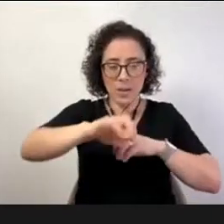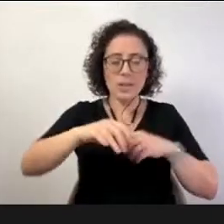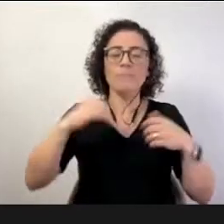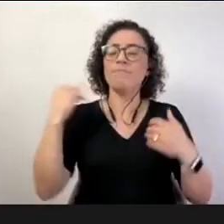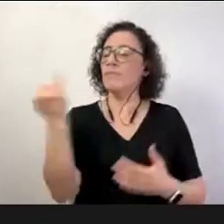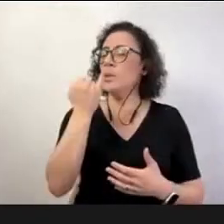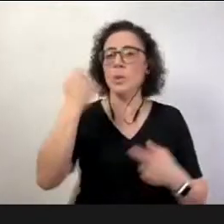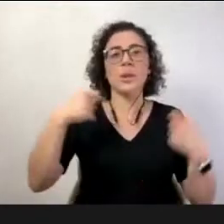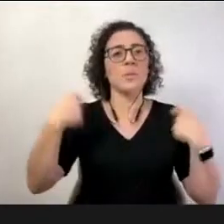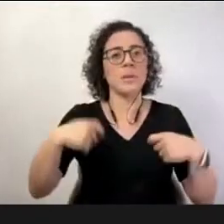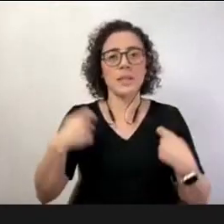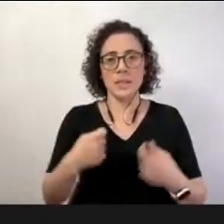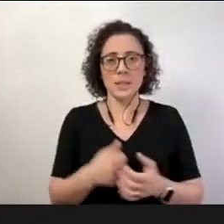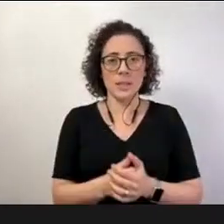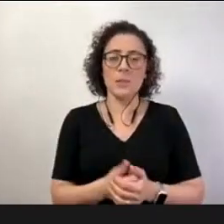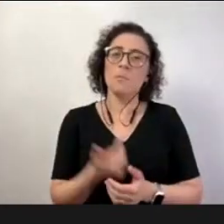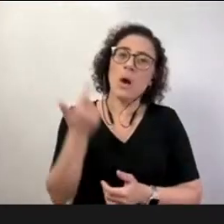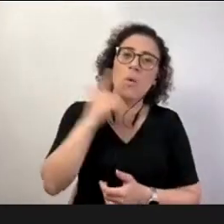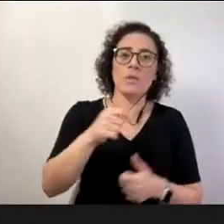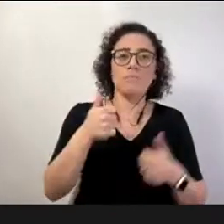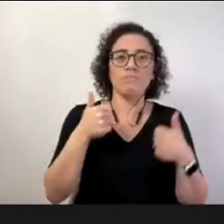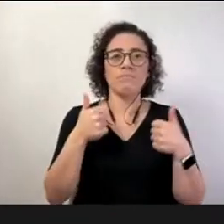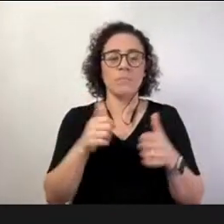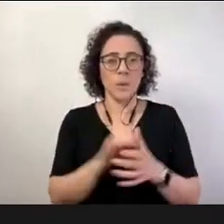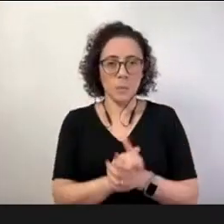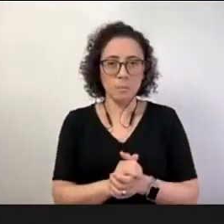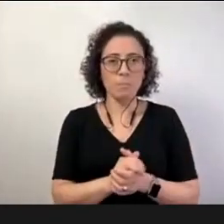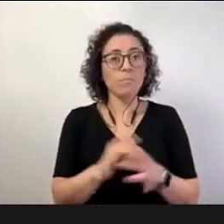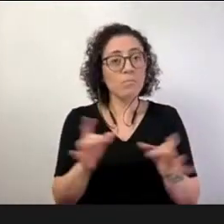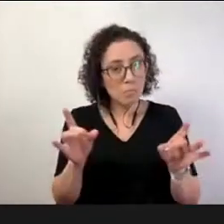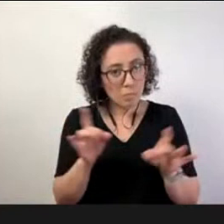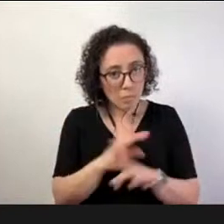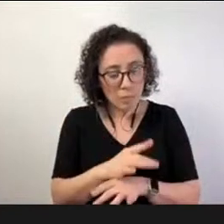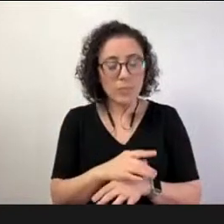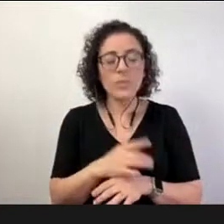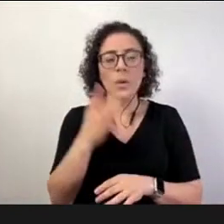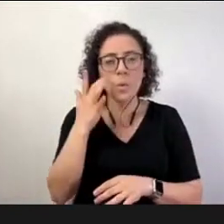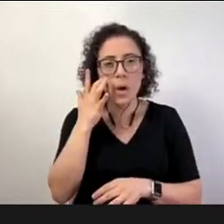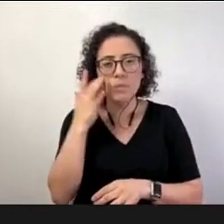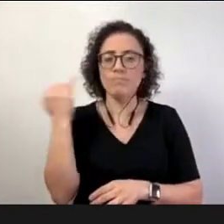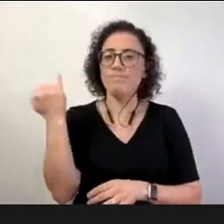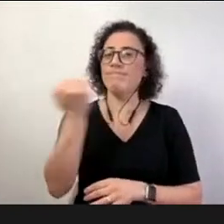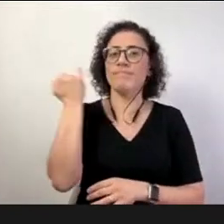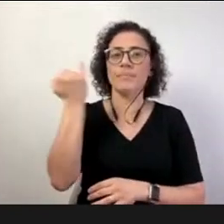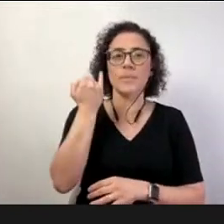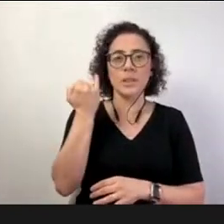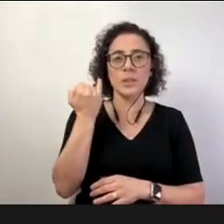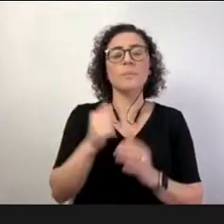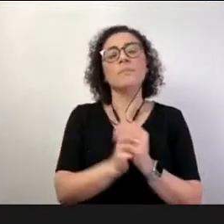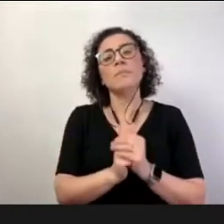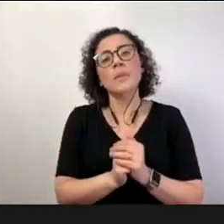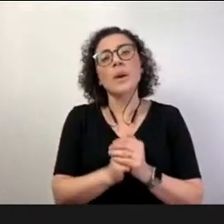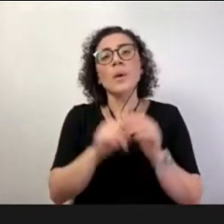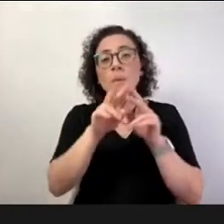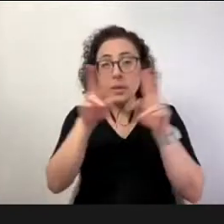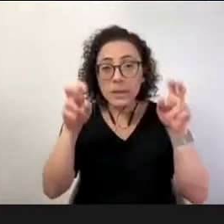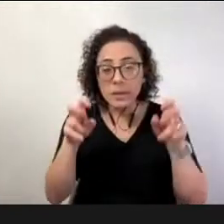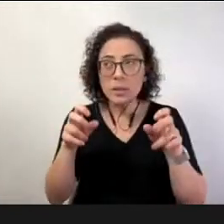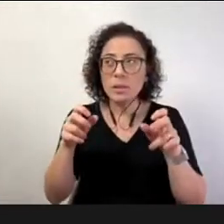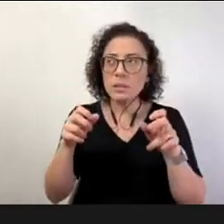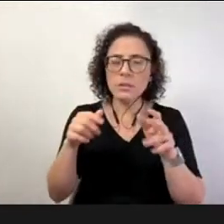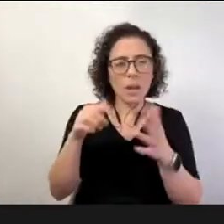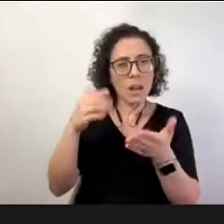termino só dizendo que a Unesco na declaração de Incheon uma declaração que foi publicada há três anos atrás